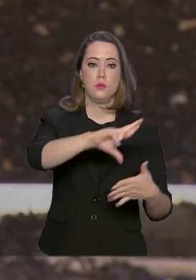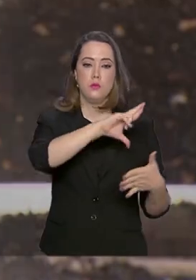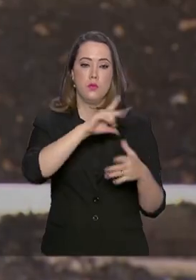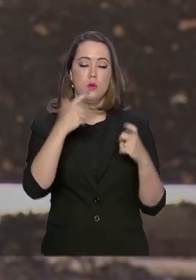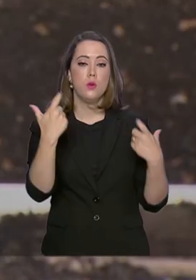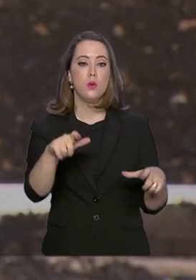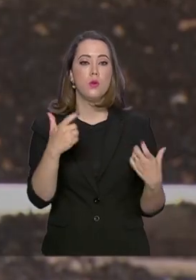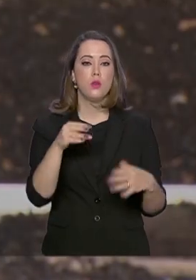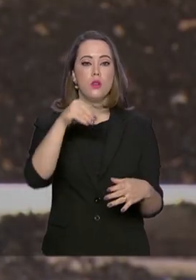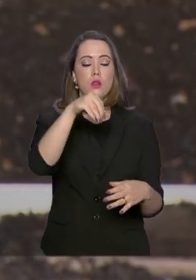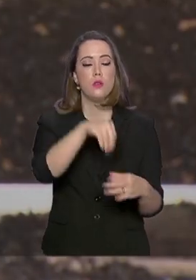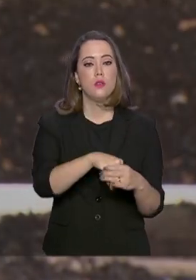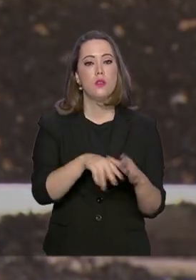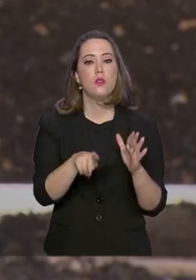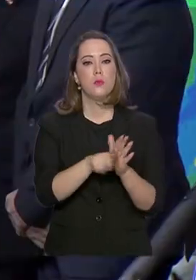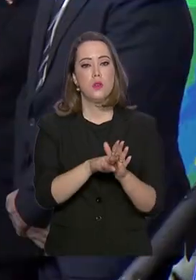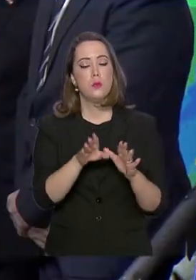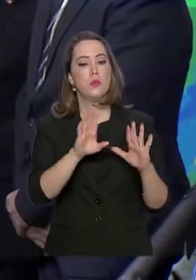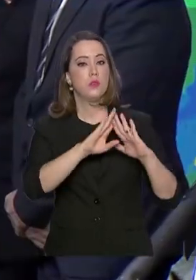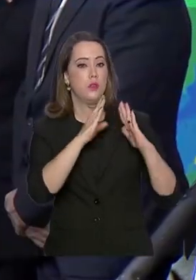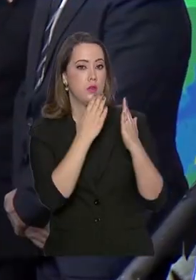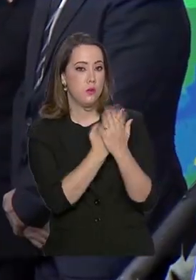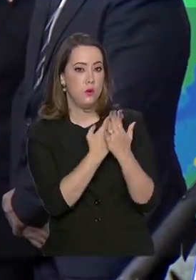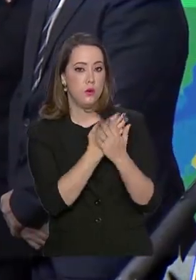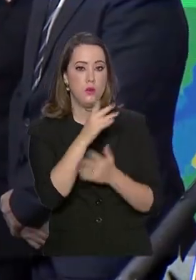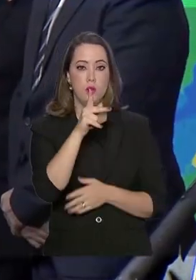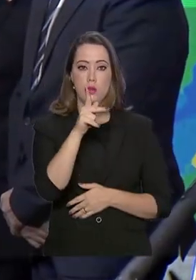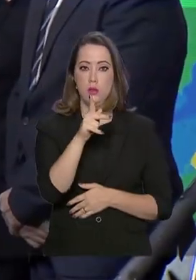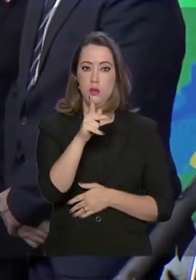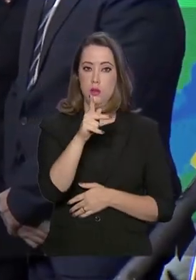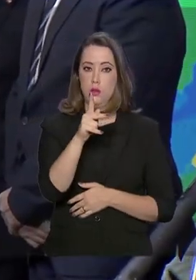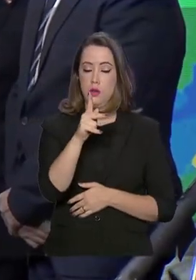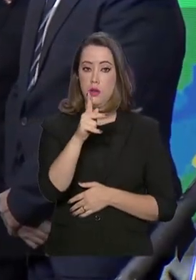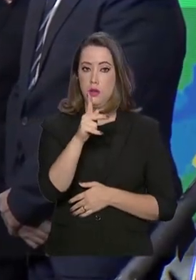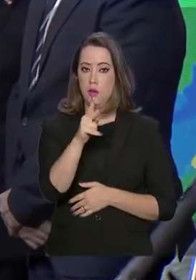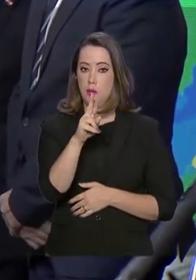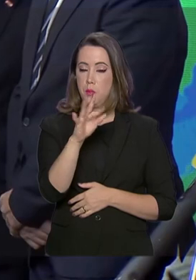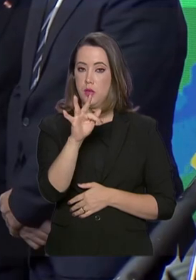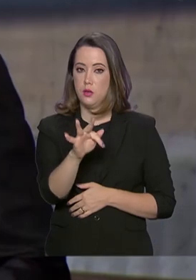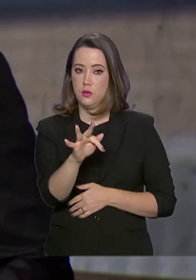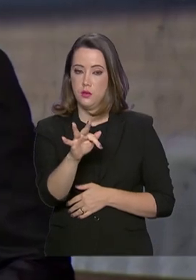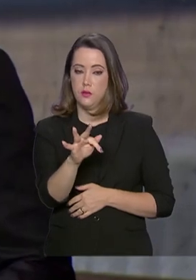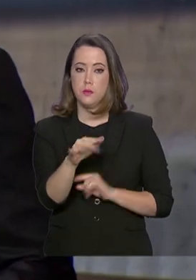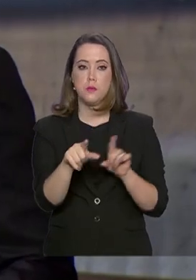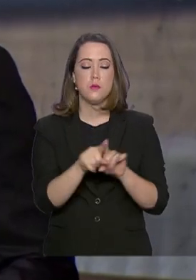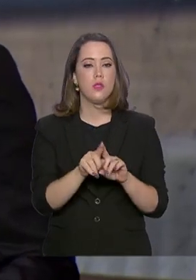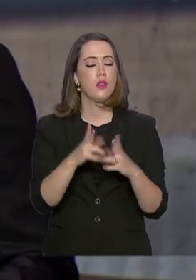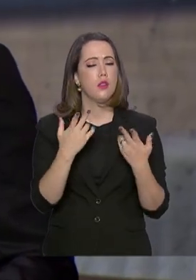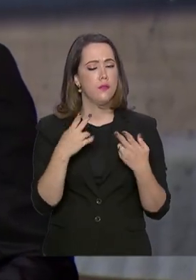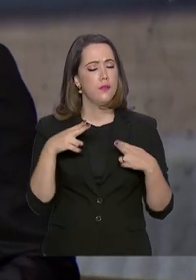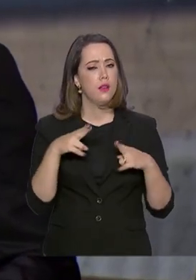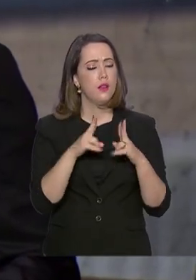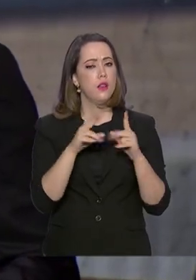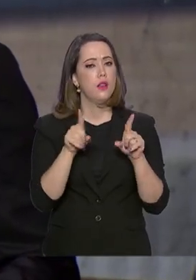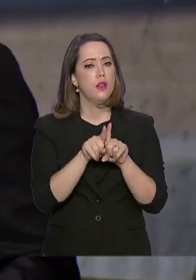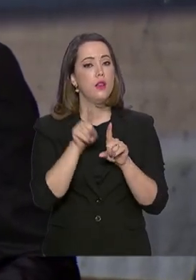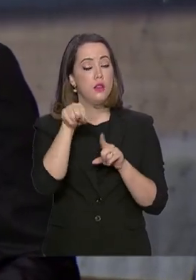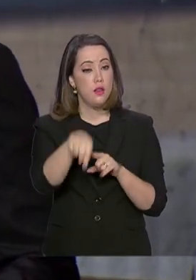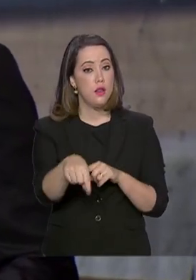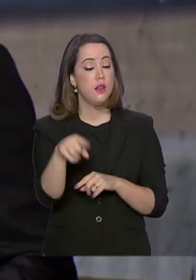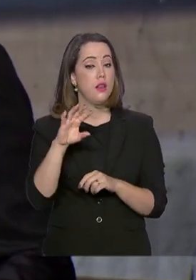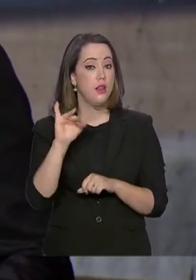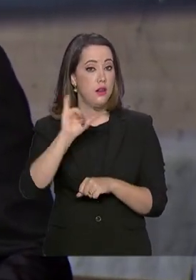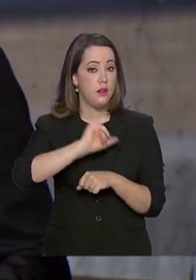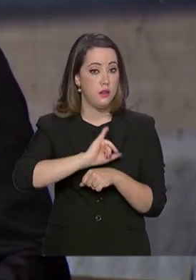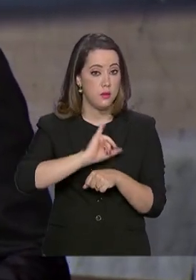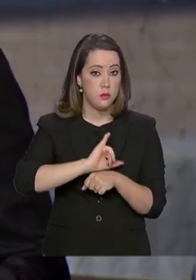estrutura fica dentro da Academia Nacional da PRF em Florianópolis. Na capital catarinense, Bolsonaro também sancionou a medida